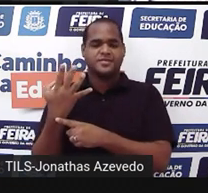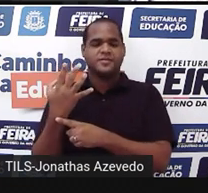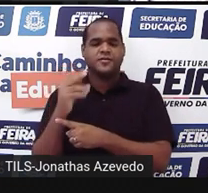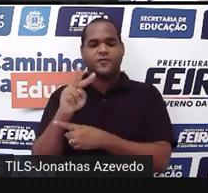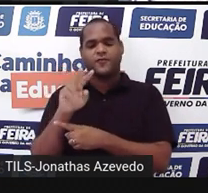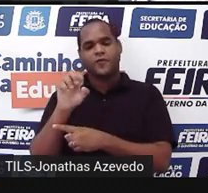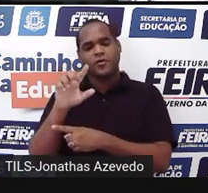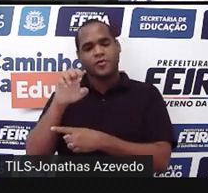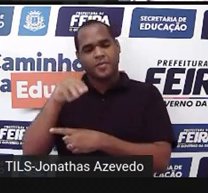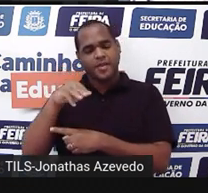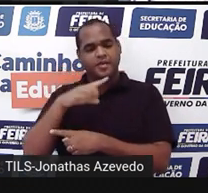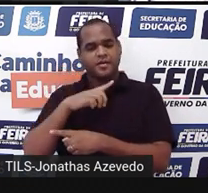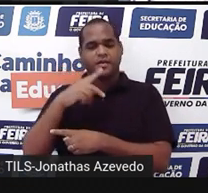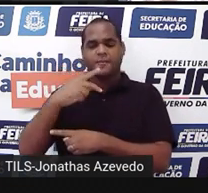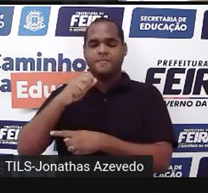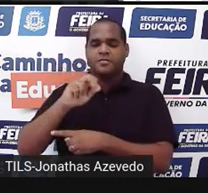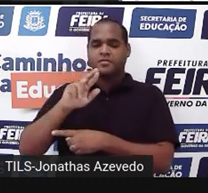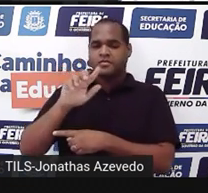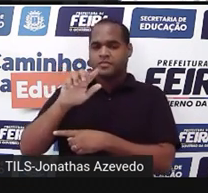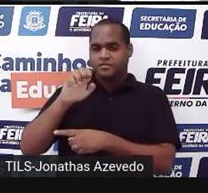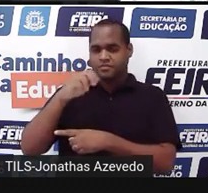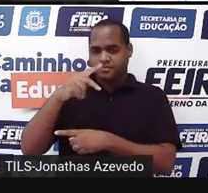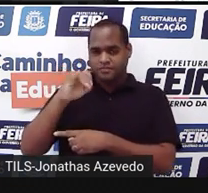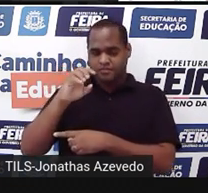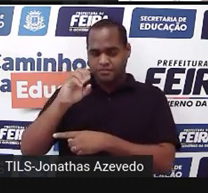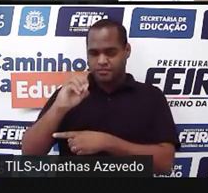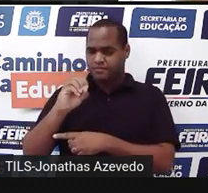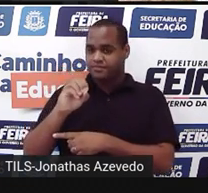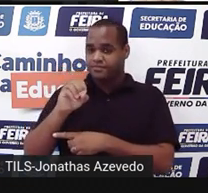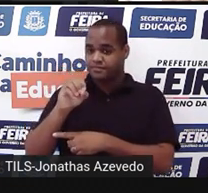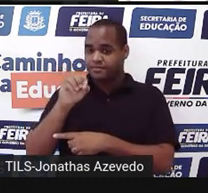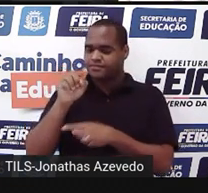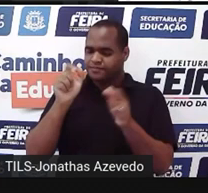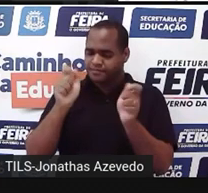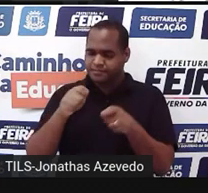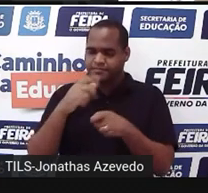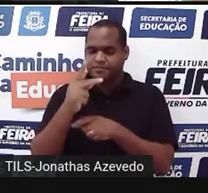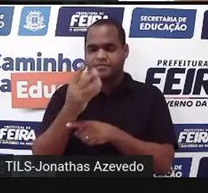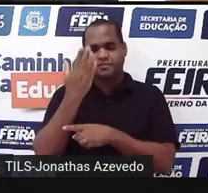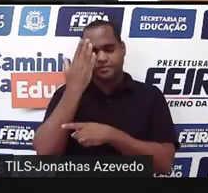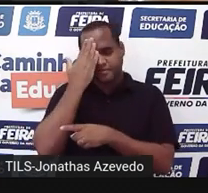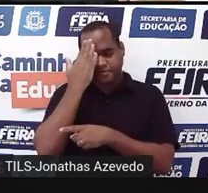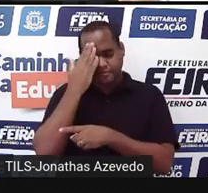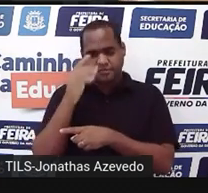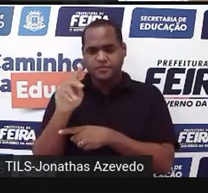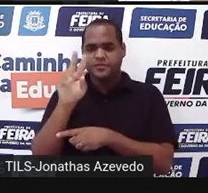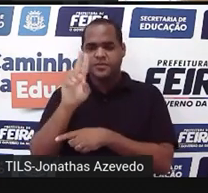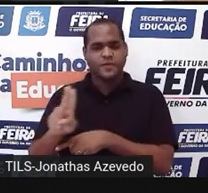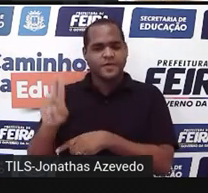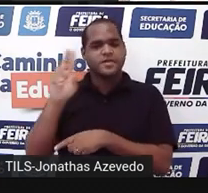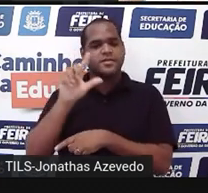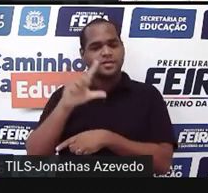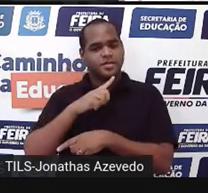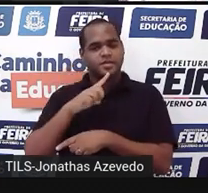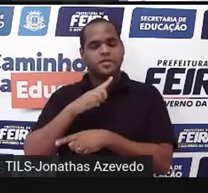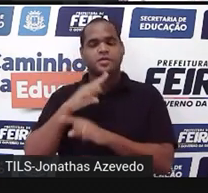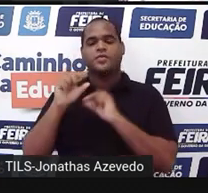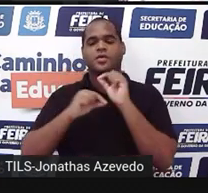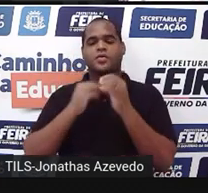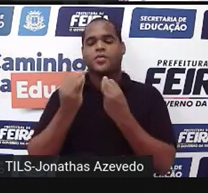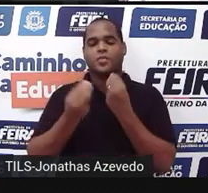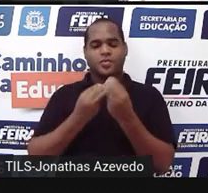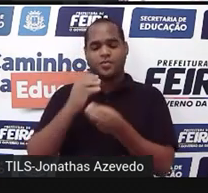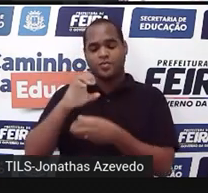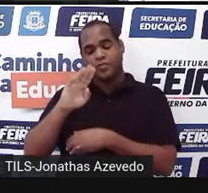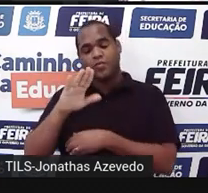o volume de um paralelepípedo. A gente já sabe como usar esses cubinhos para encontrar o volume de um